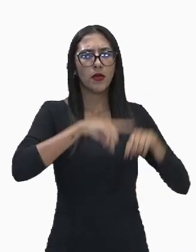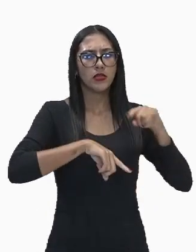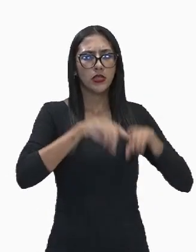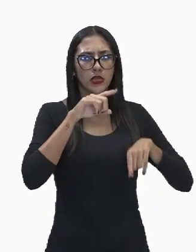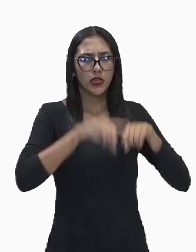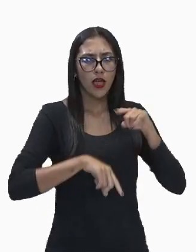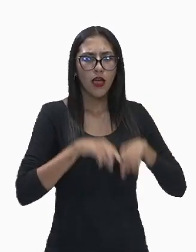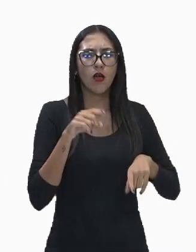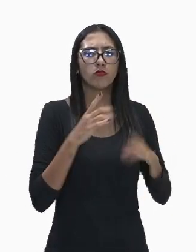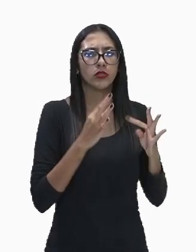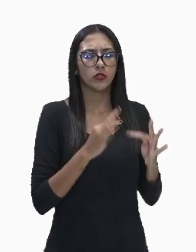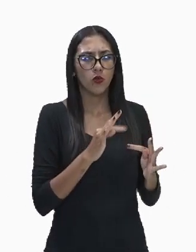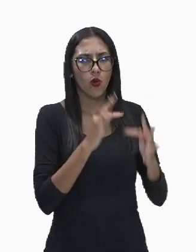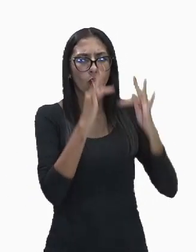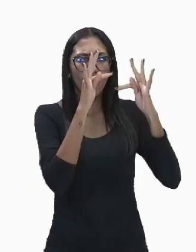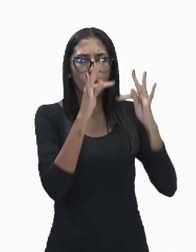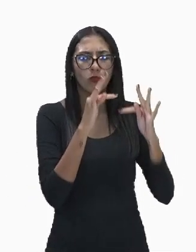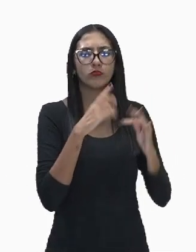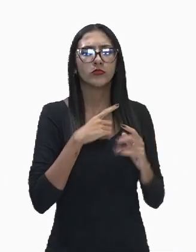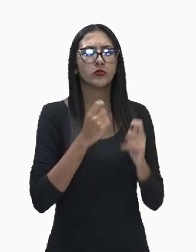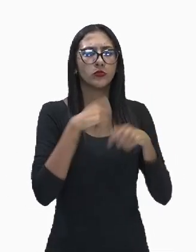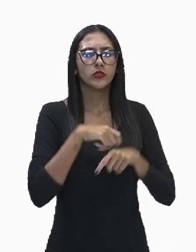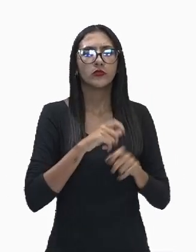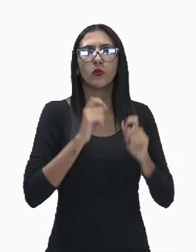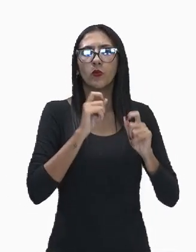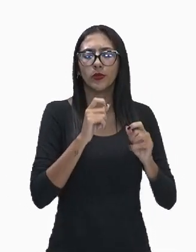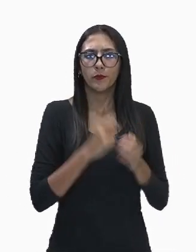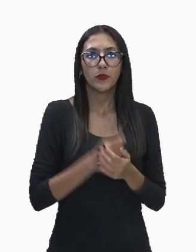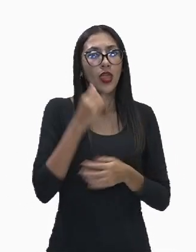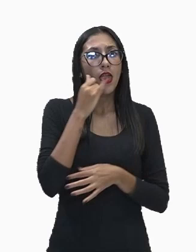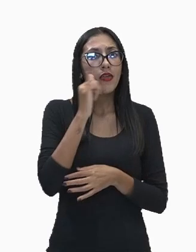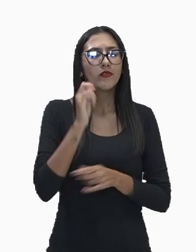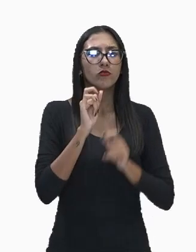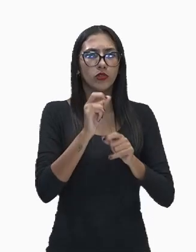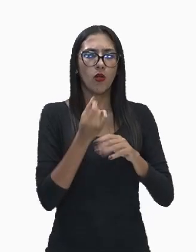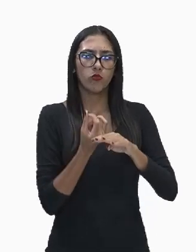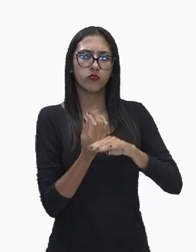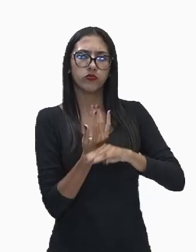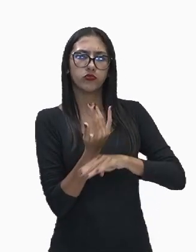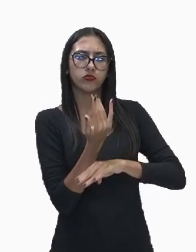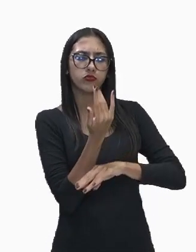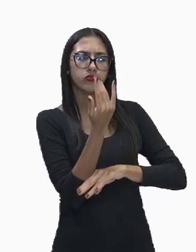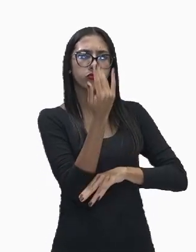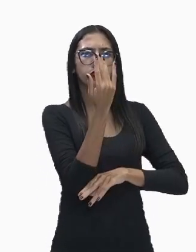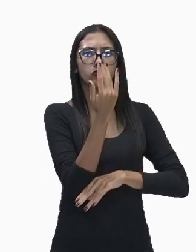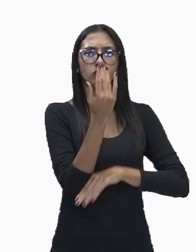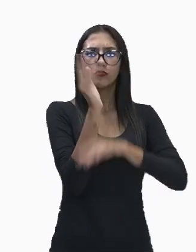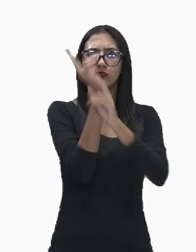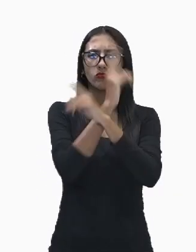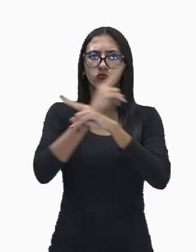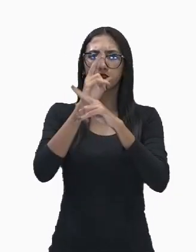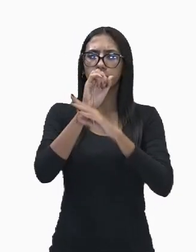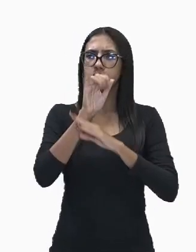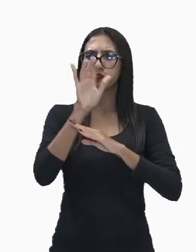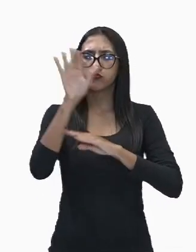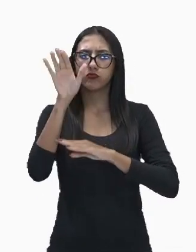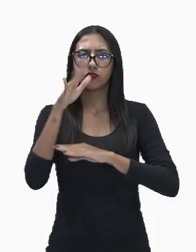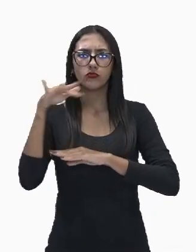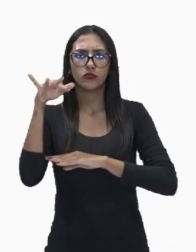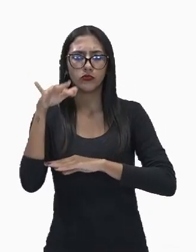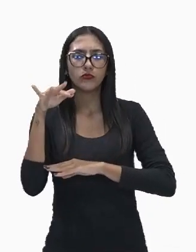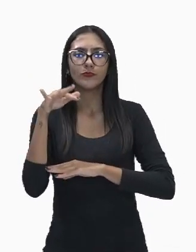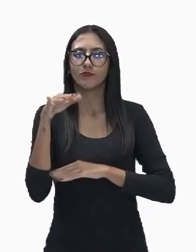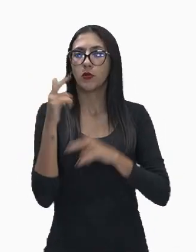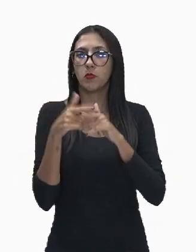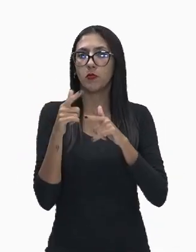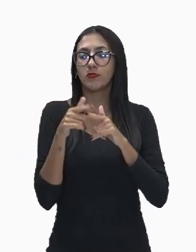que impedem que a poluição de sua queima vá para o meio ambiente, vá para o ar. não é isso? Para a